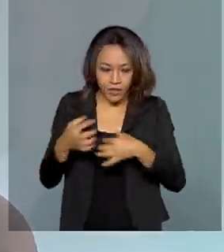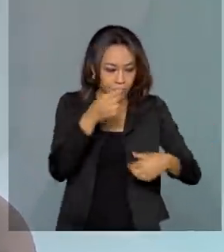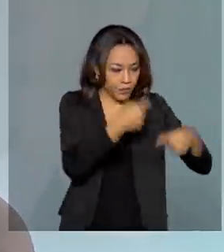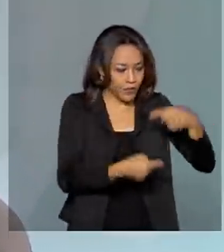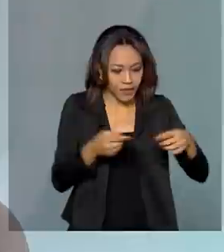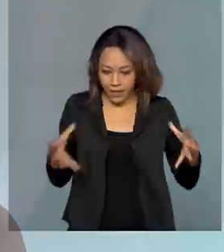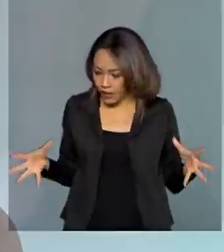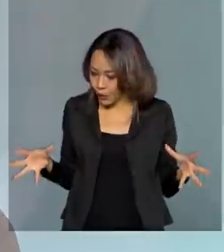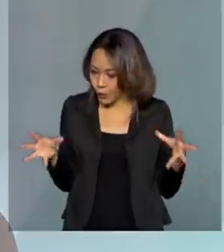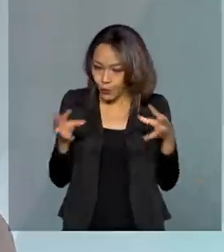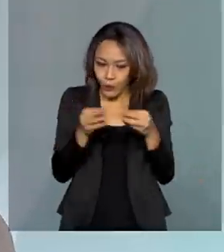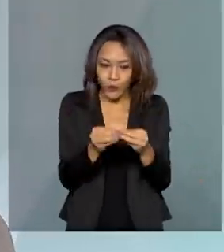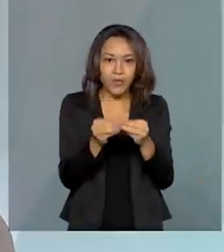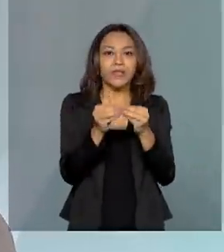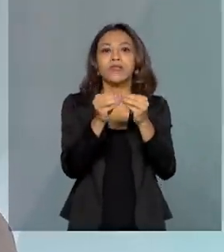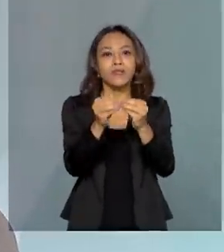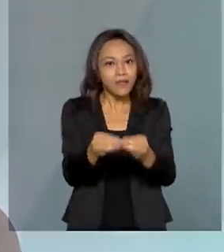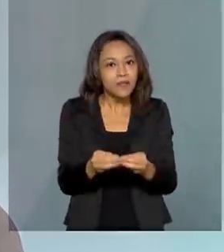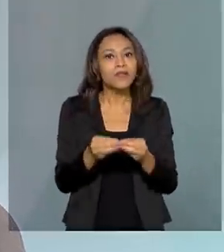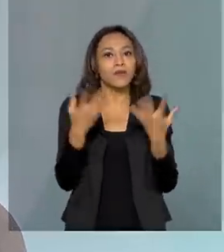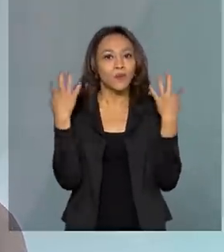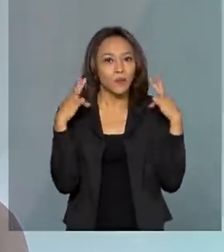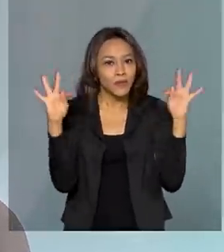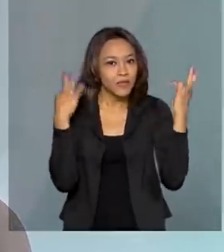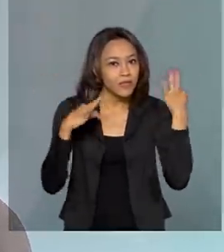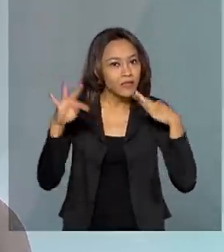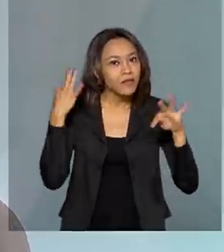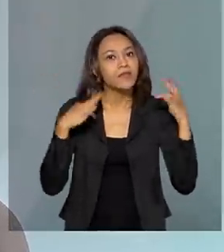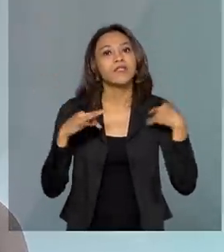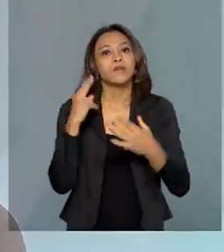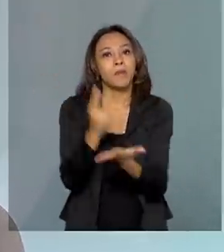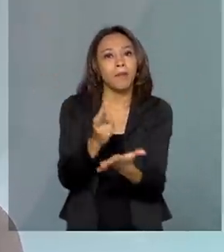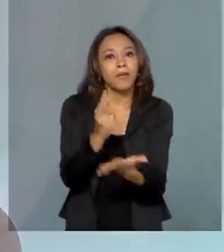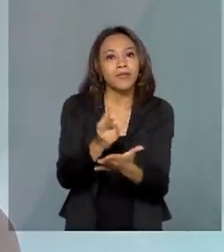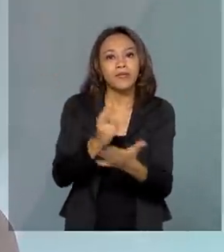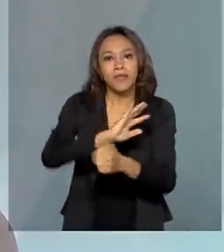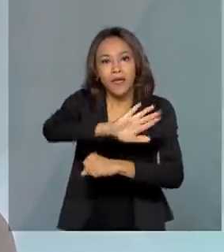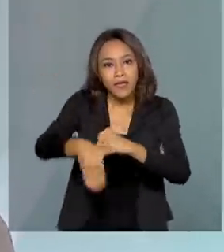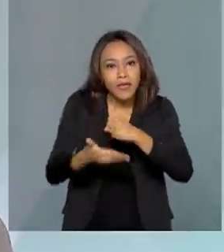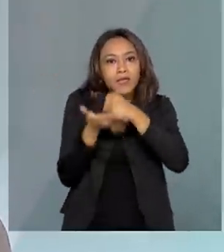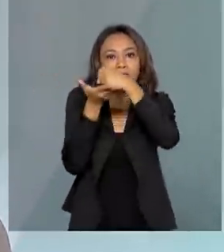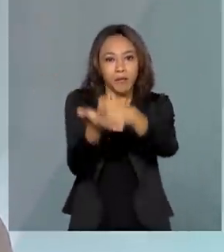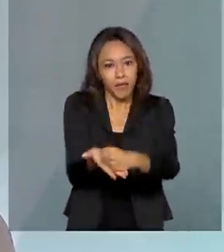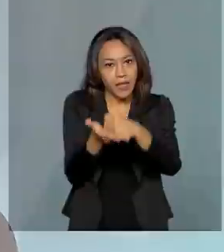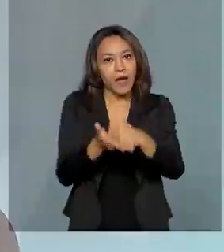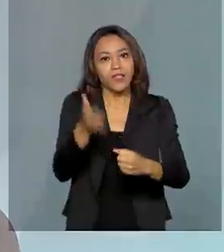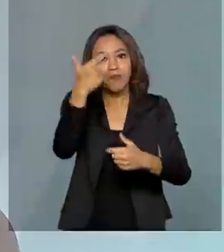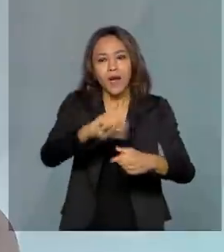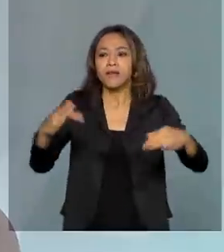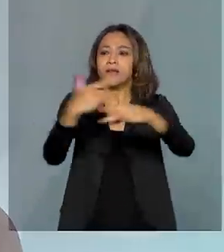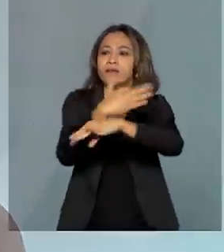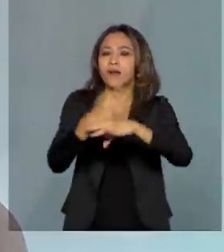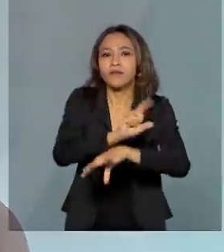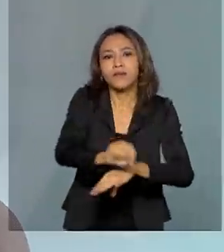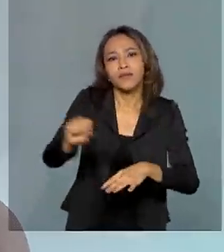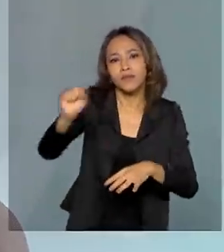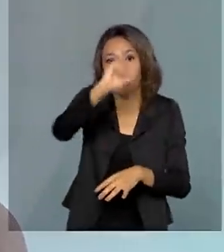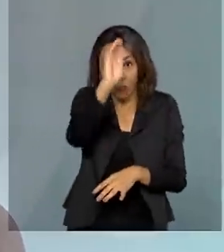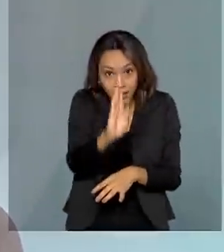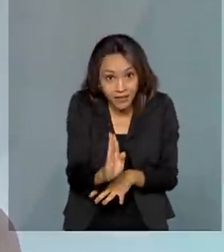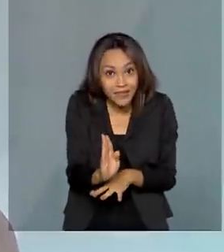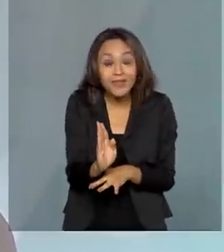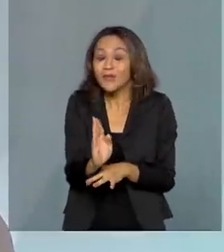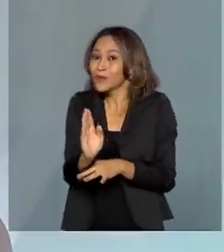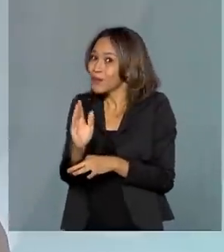trabalhar o turismo de forma sustentável, agregando ali também para o turista mais opções nas cidades. O Brasil já é um